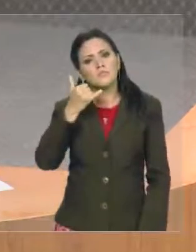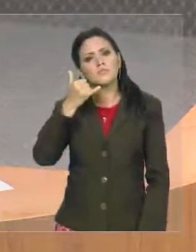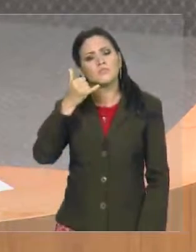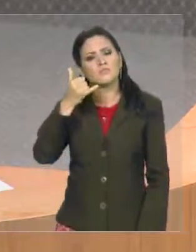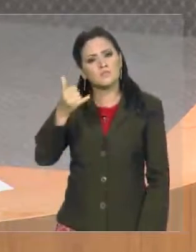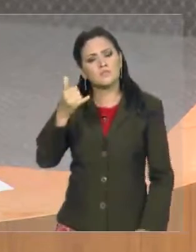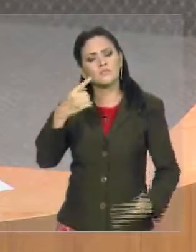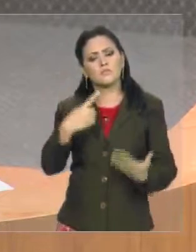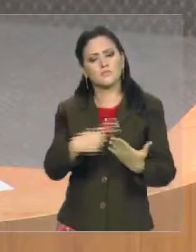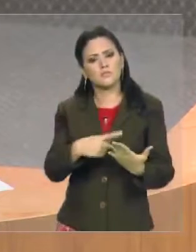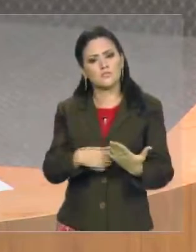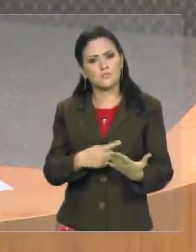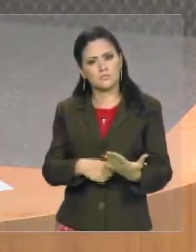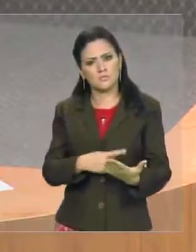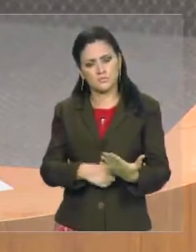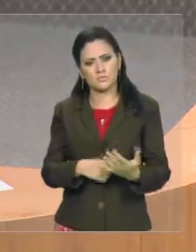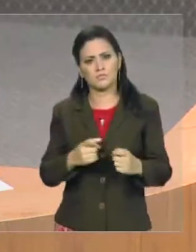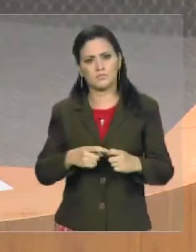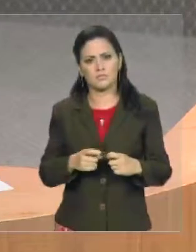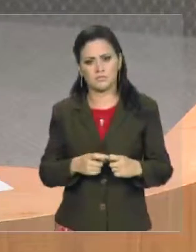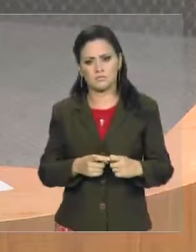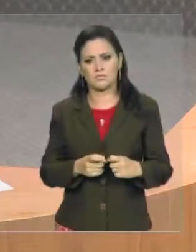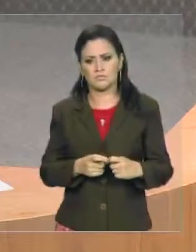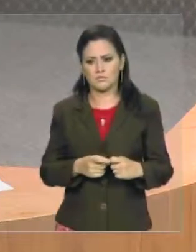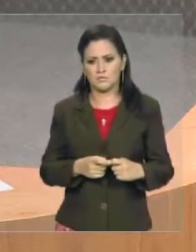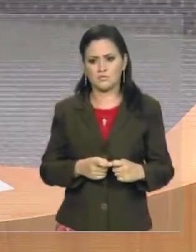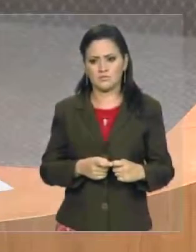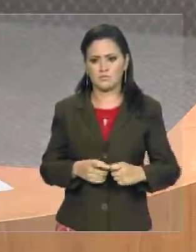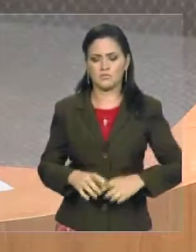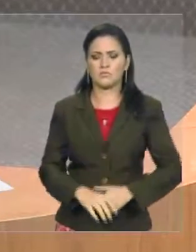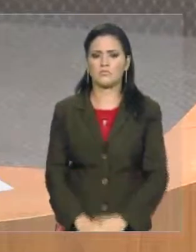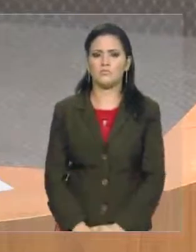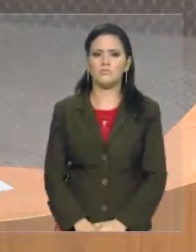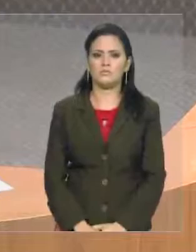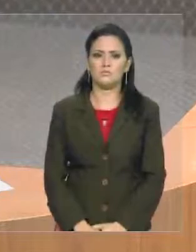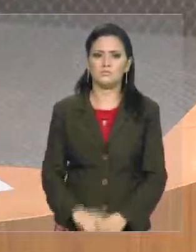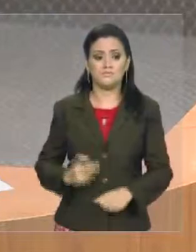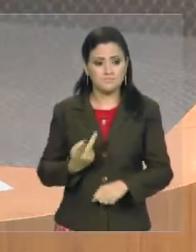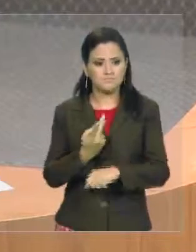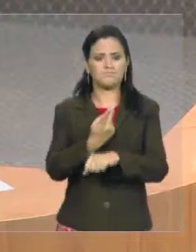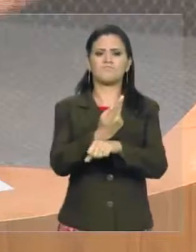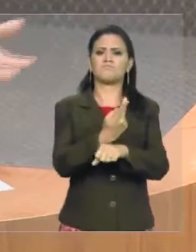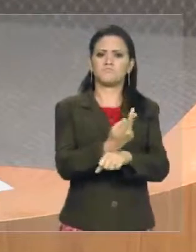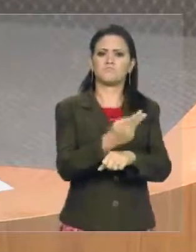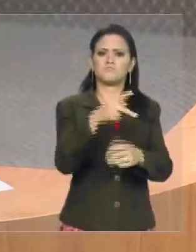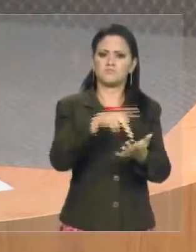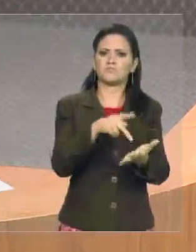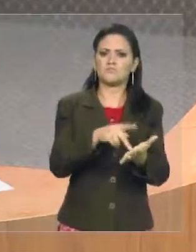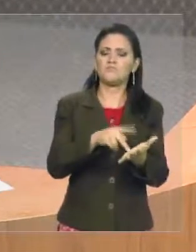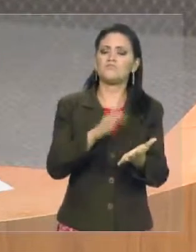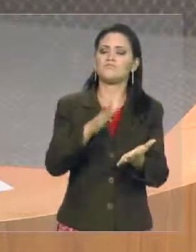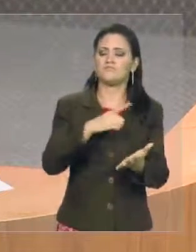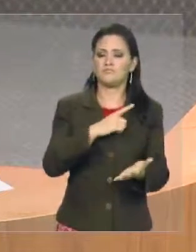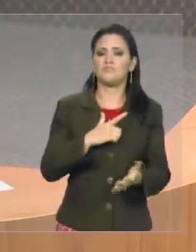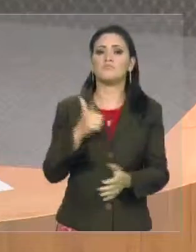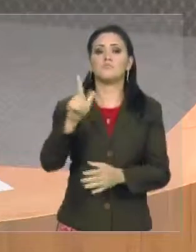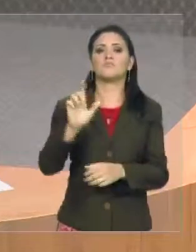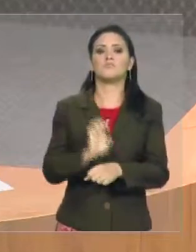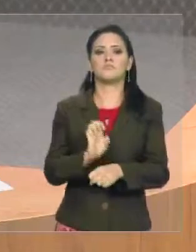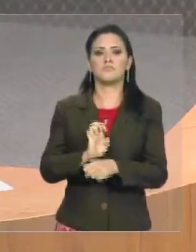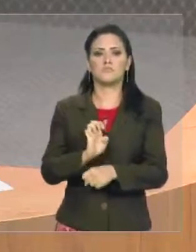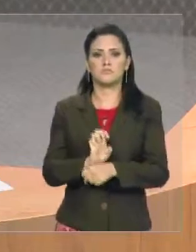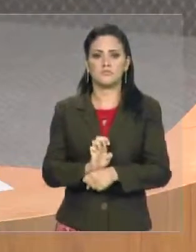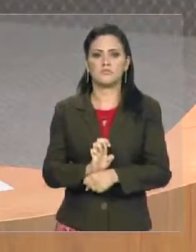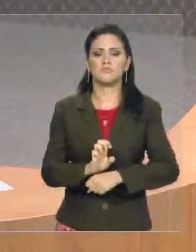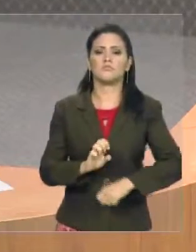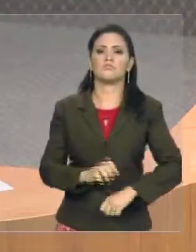simples, premiado, premiação de verdade, premiado, em alguns outros estados, municípios, como no caso da cidade